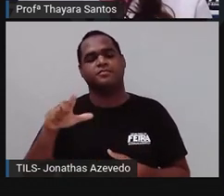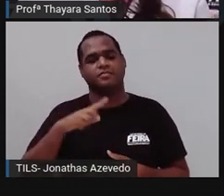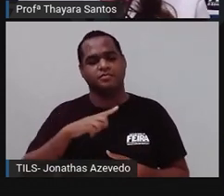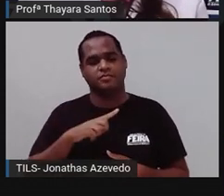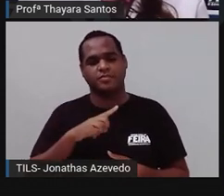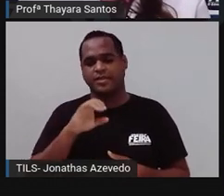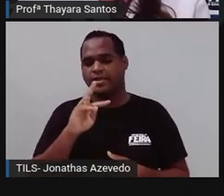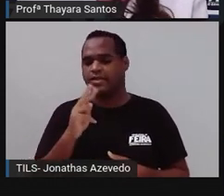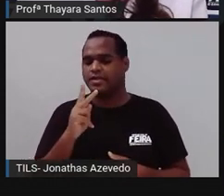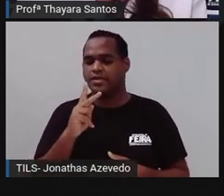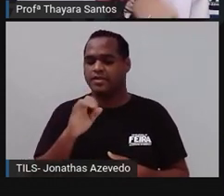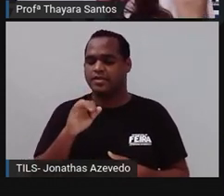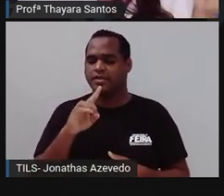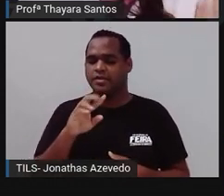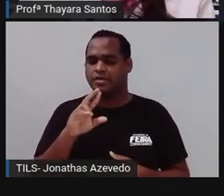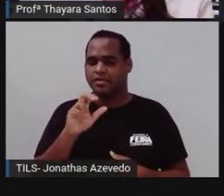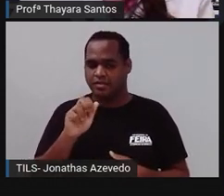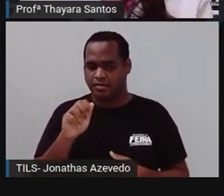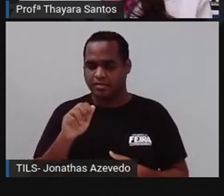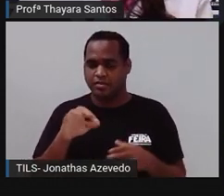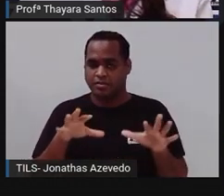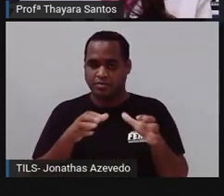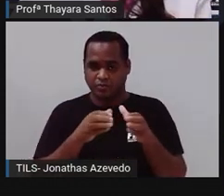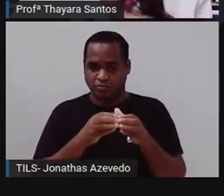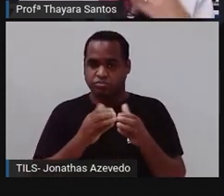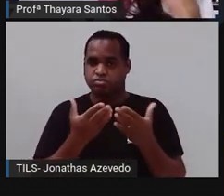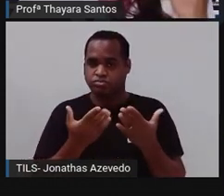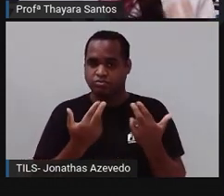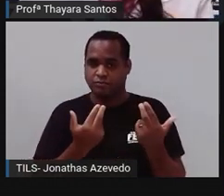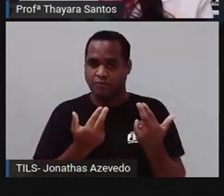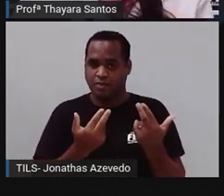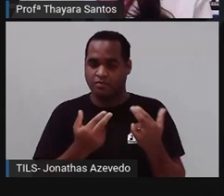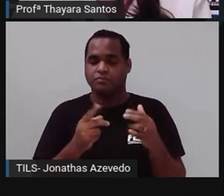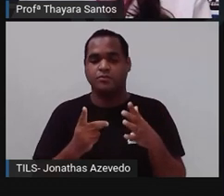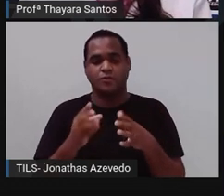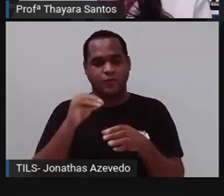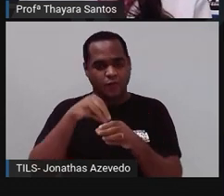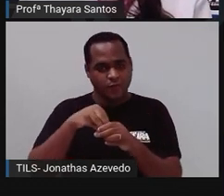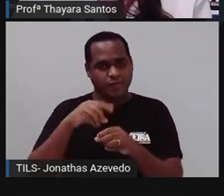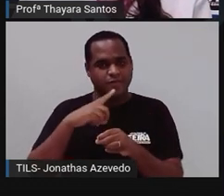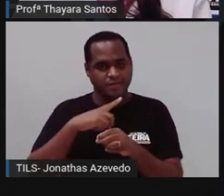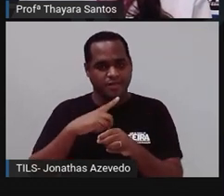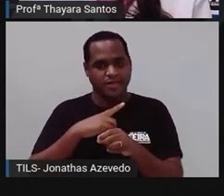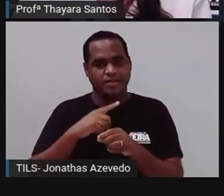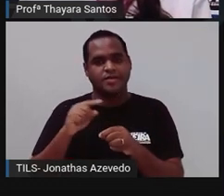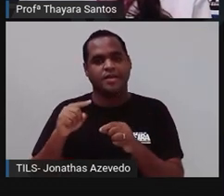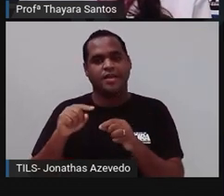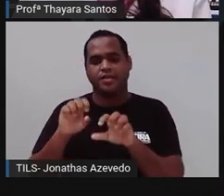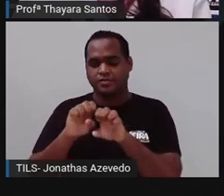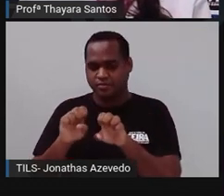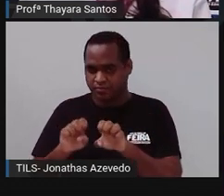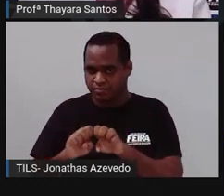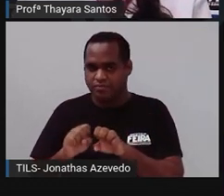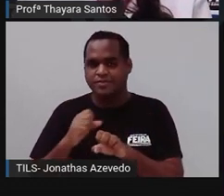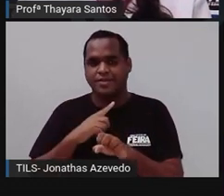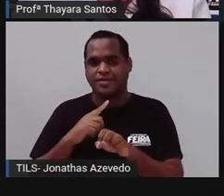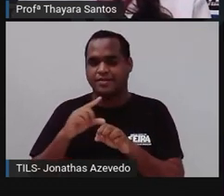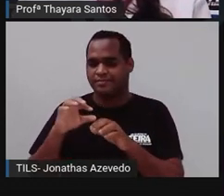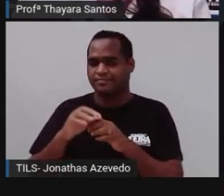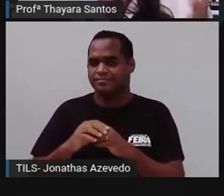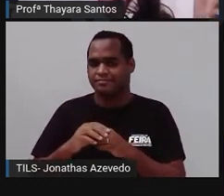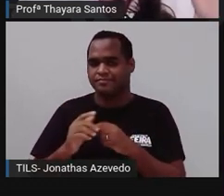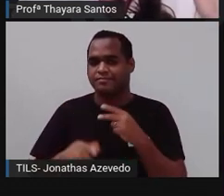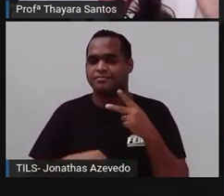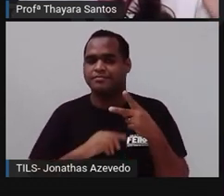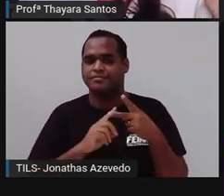uma hidra. A hidra também está no grupo dos hidrozoários, dentro do grupo dos quinidários. Ela tem essa estrutura aqui. Esse